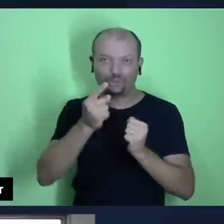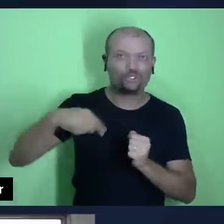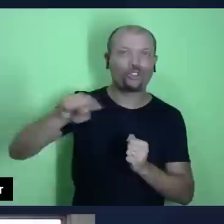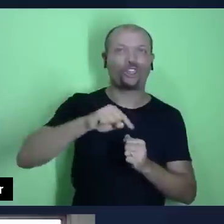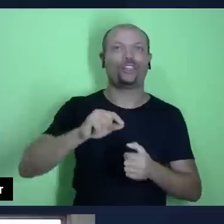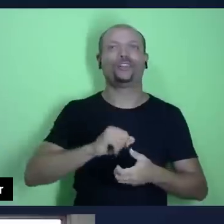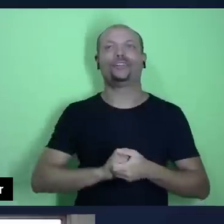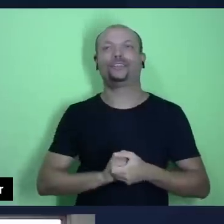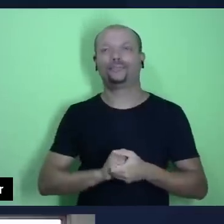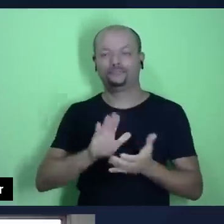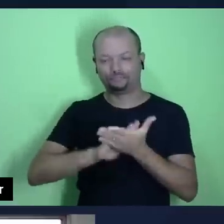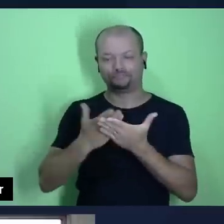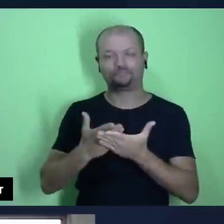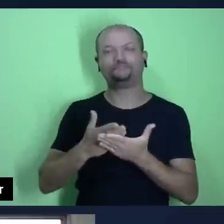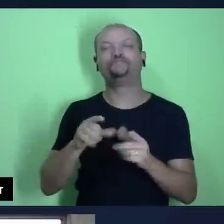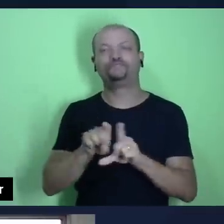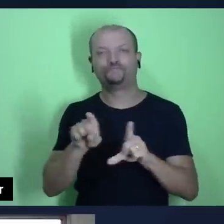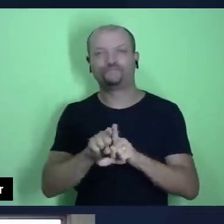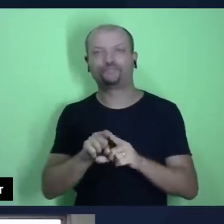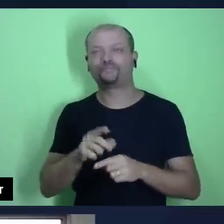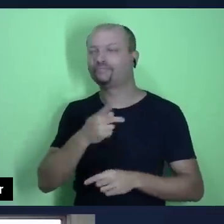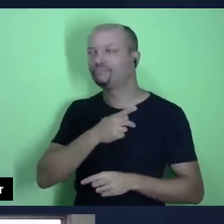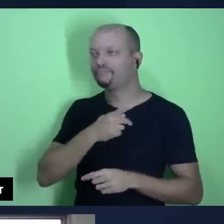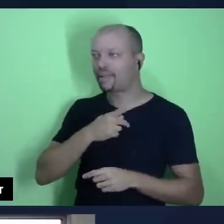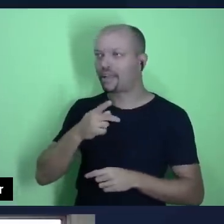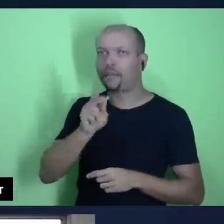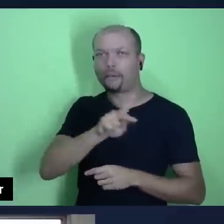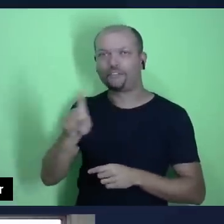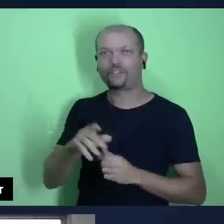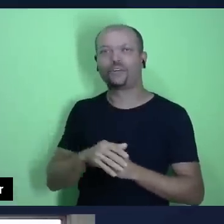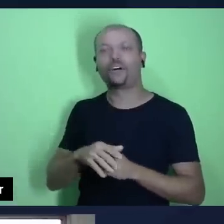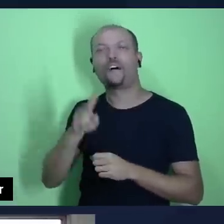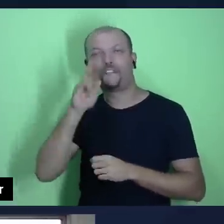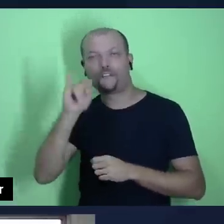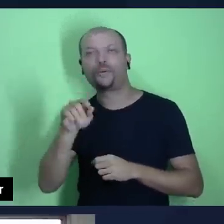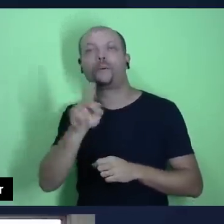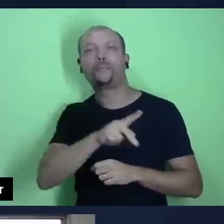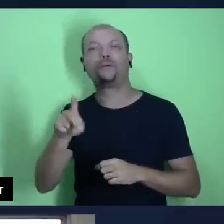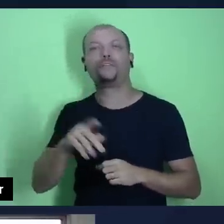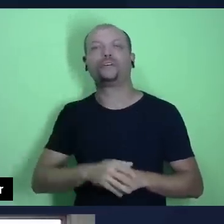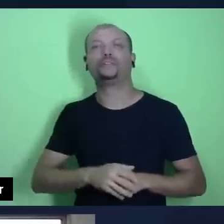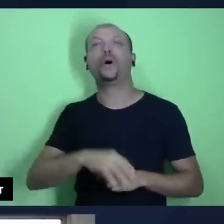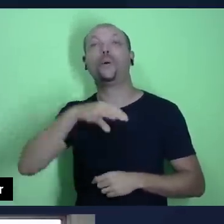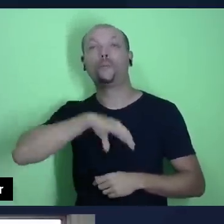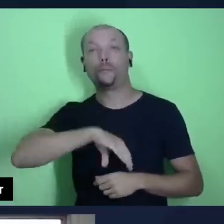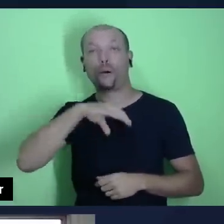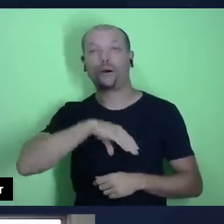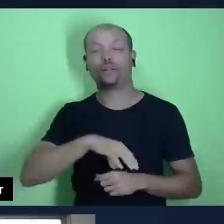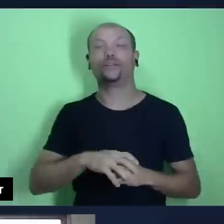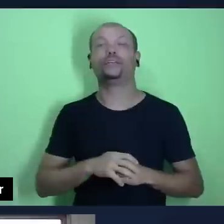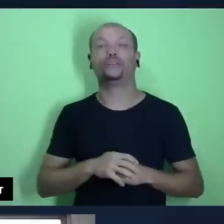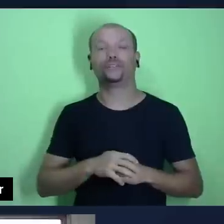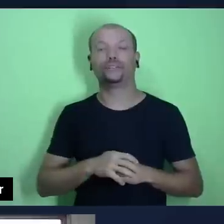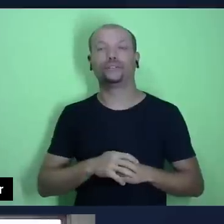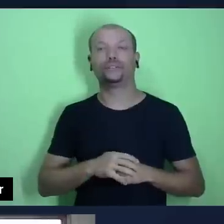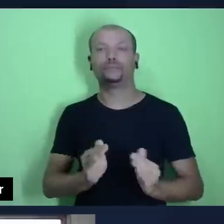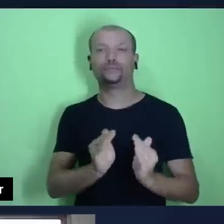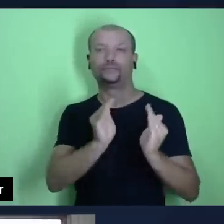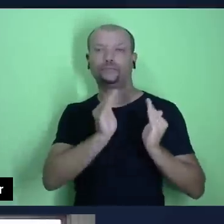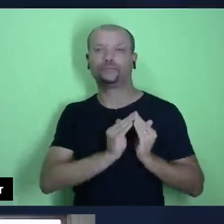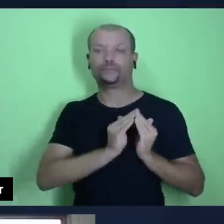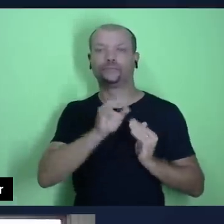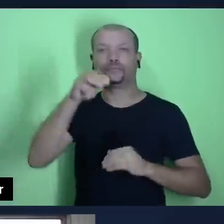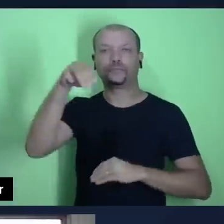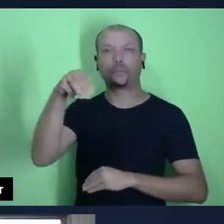Pastor interpretação, pastor, o professor Vilmar, que é professor de língua portuguesa ali do Colégio Adventista de Mogi